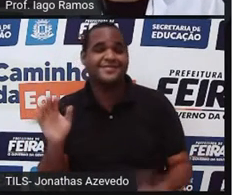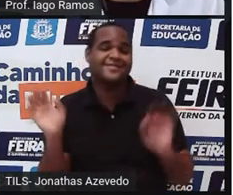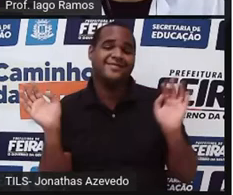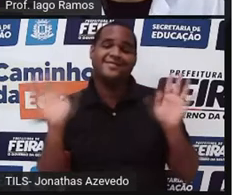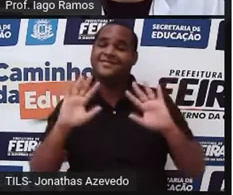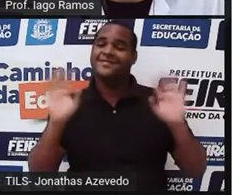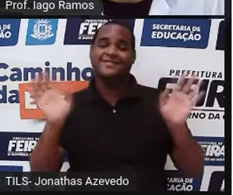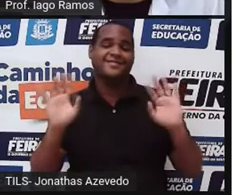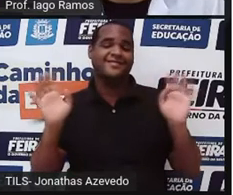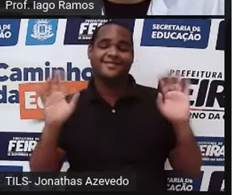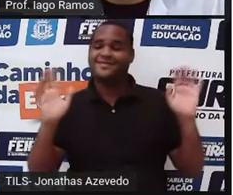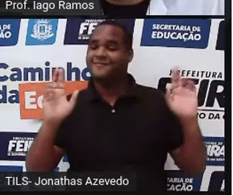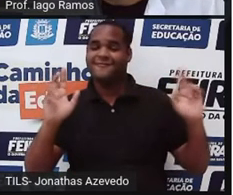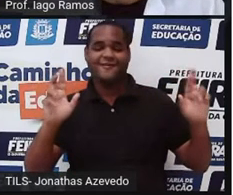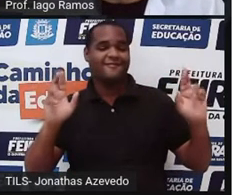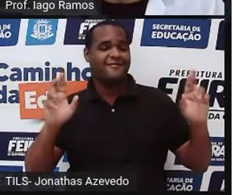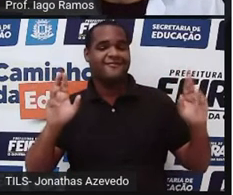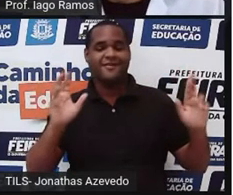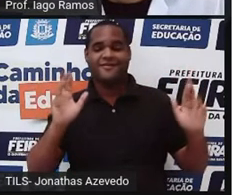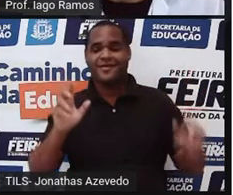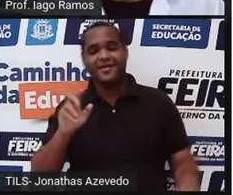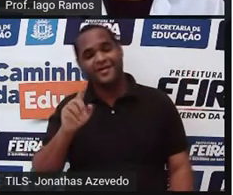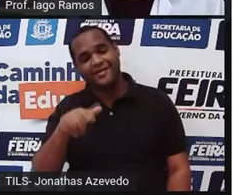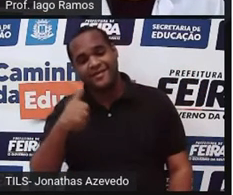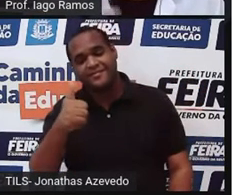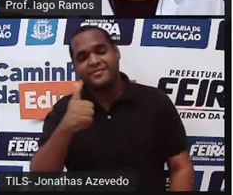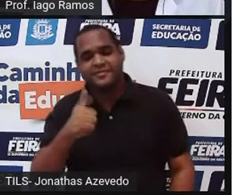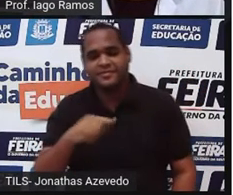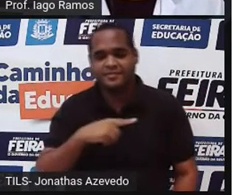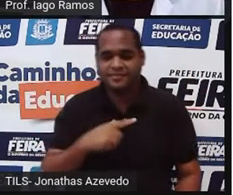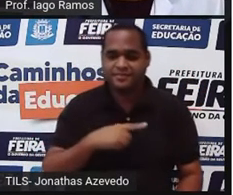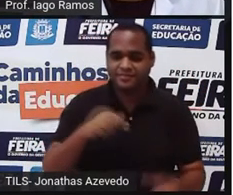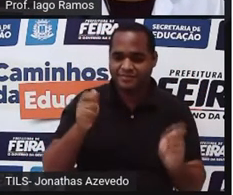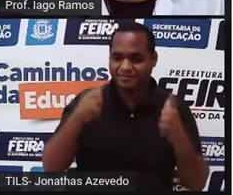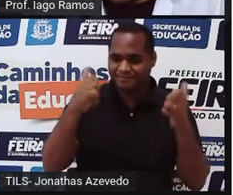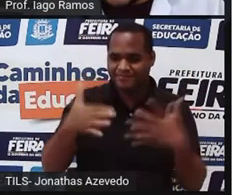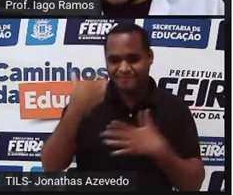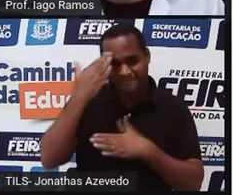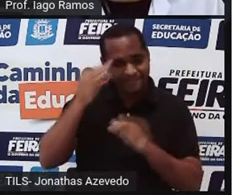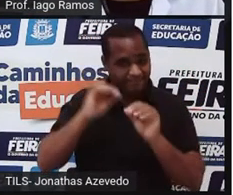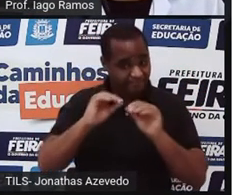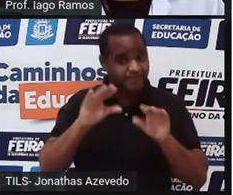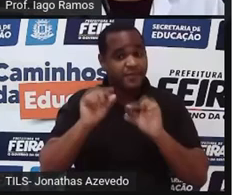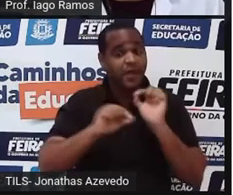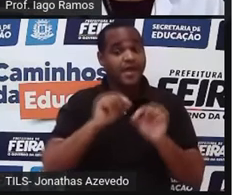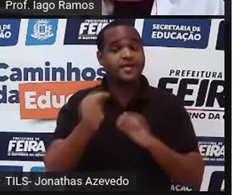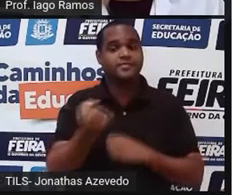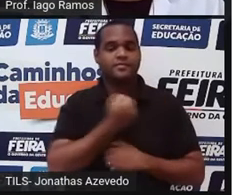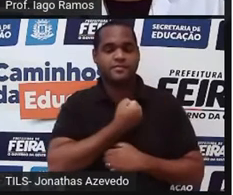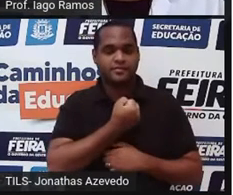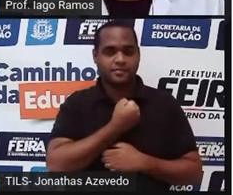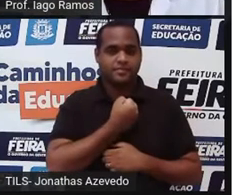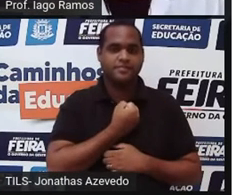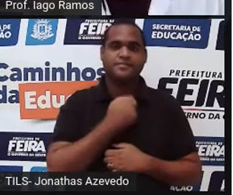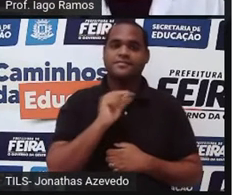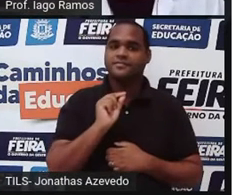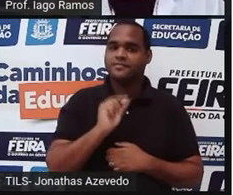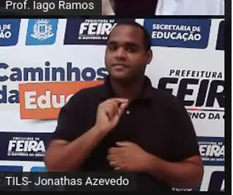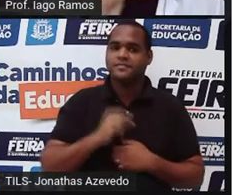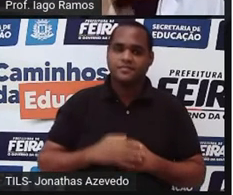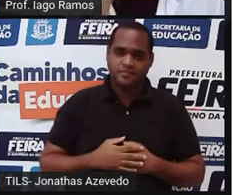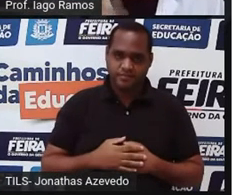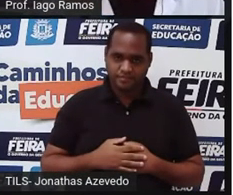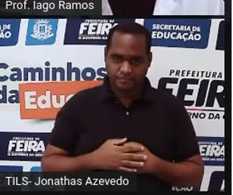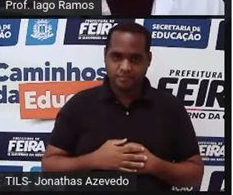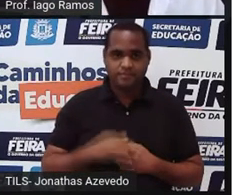Não, nada a ver com isso, tá bom? A gente vai entender por que o nome desse tipo de número é racional. E